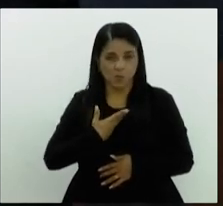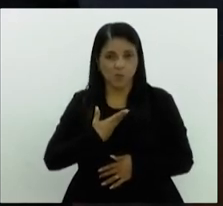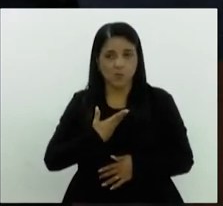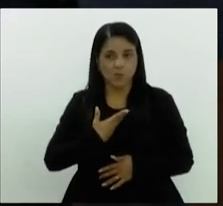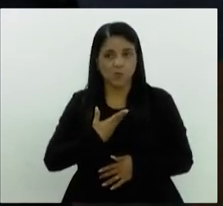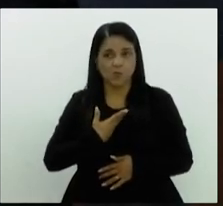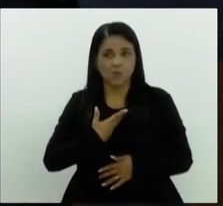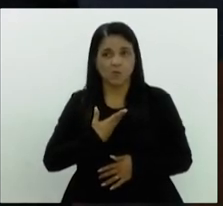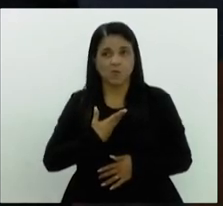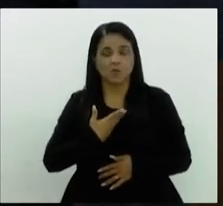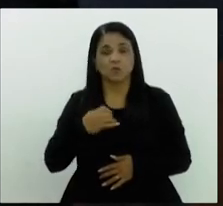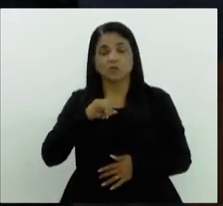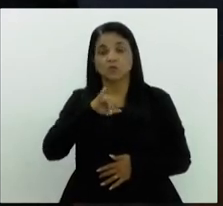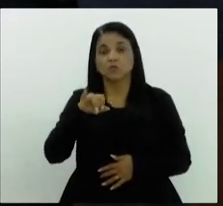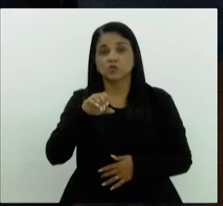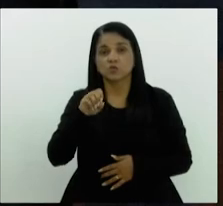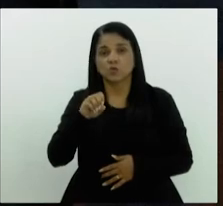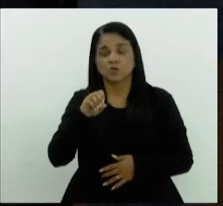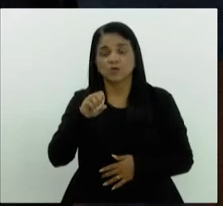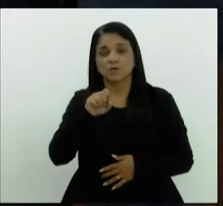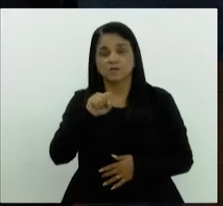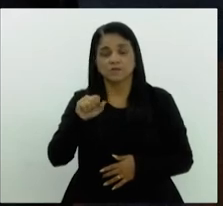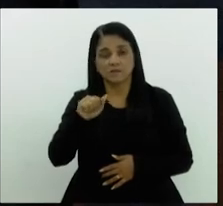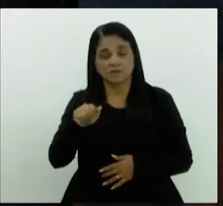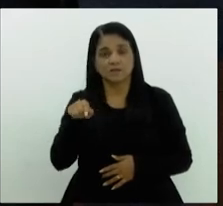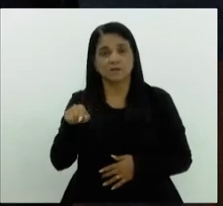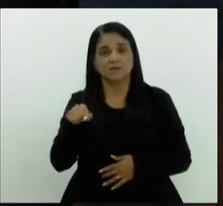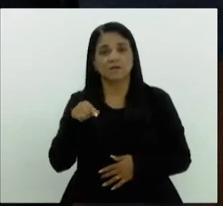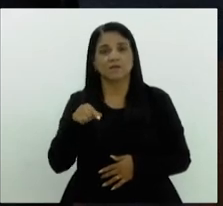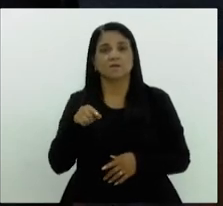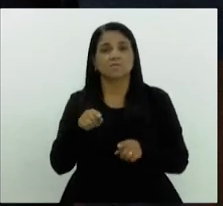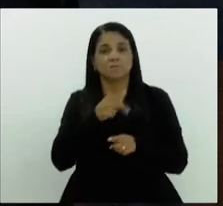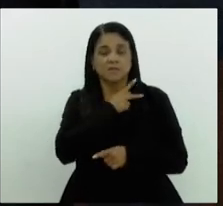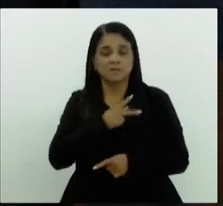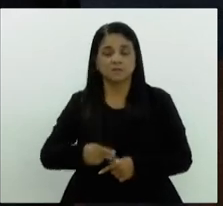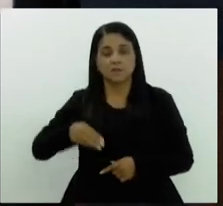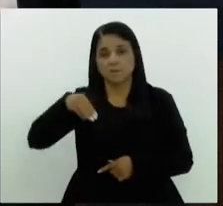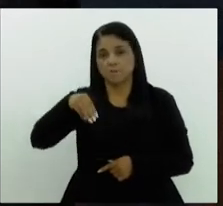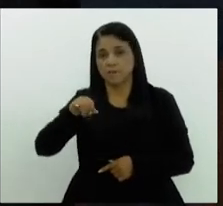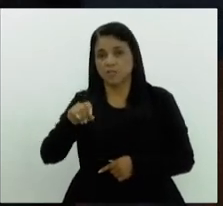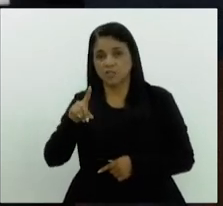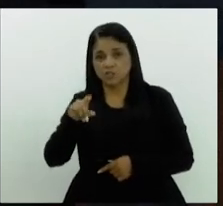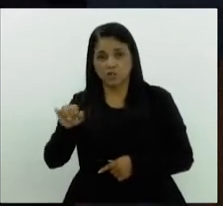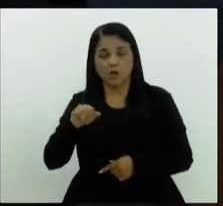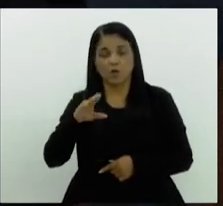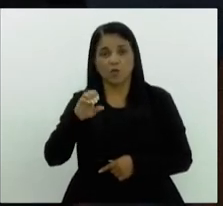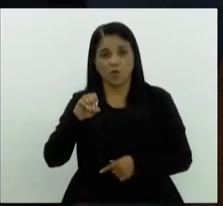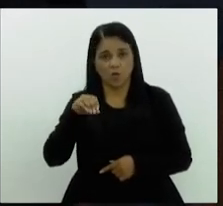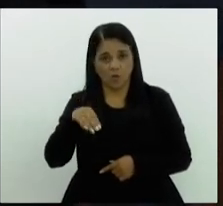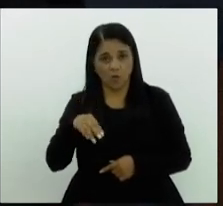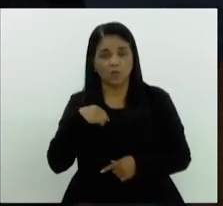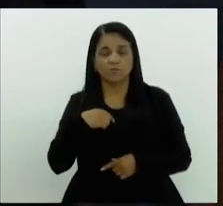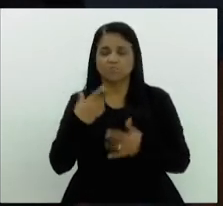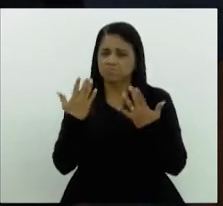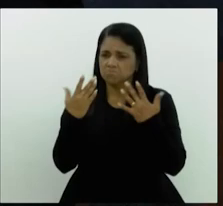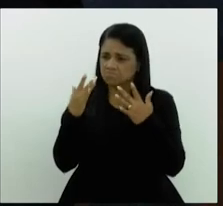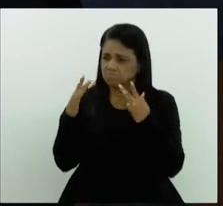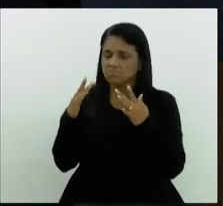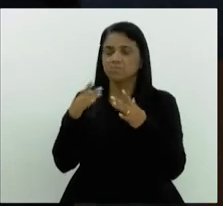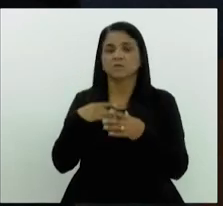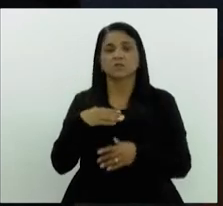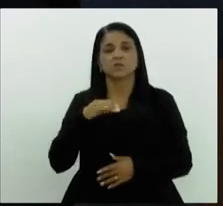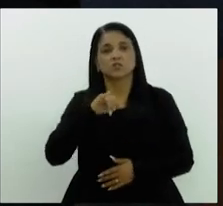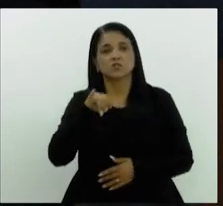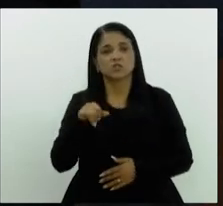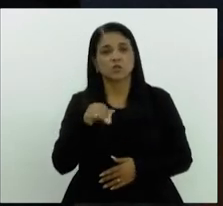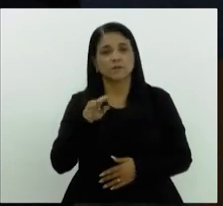inclusive o Josa é presidente também da Mídia Com. Então, quero parabenizar a iniciativa de Vossa Excelência, a JBFM,